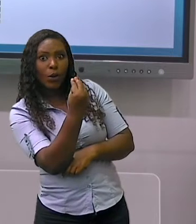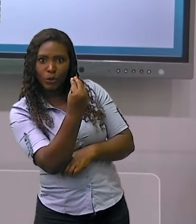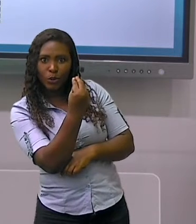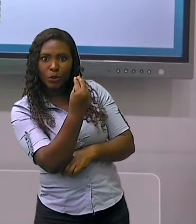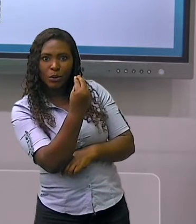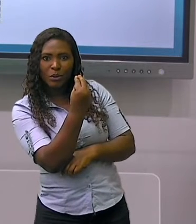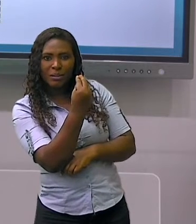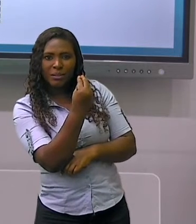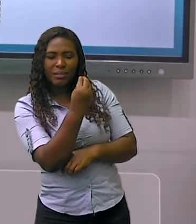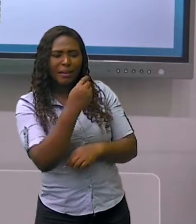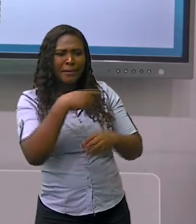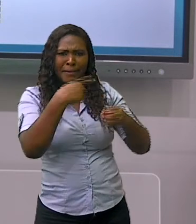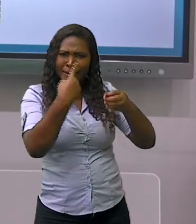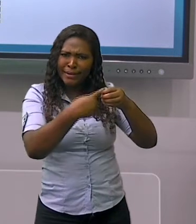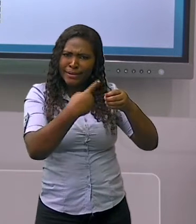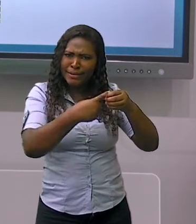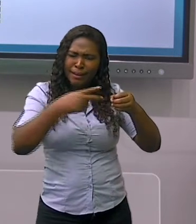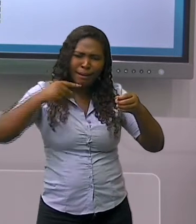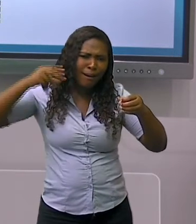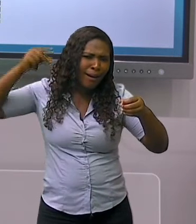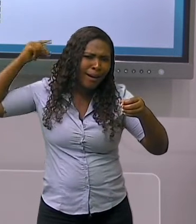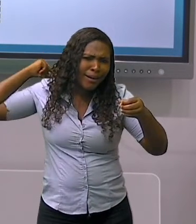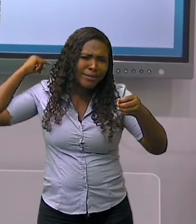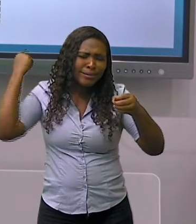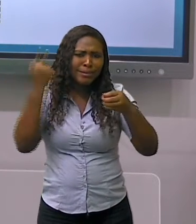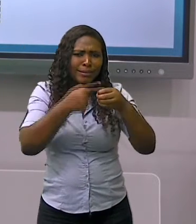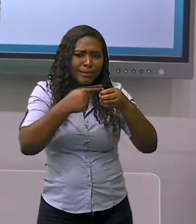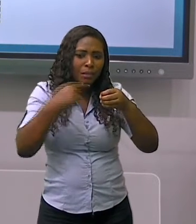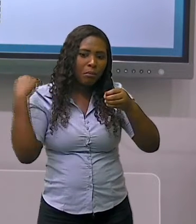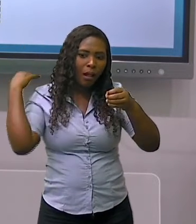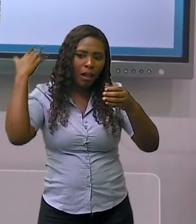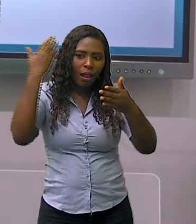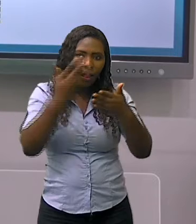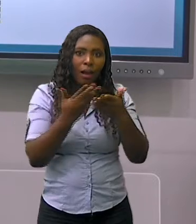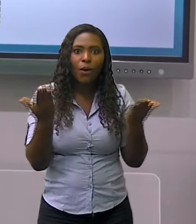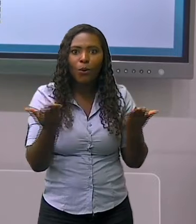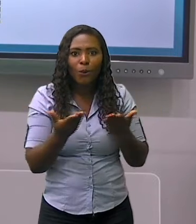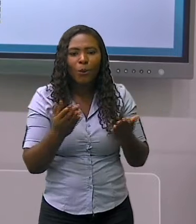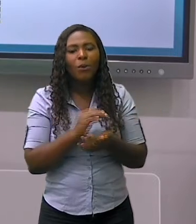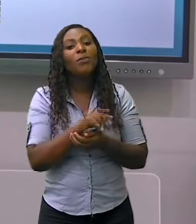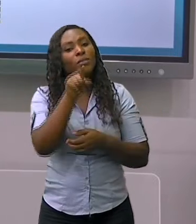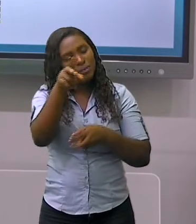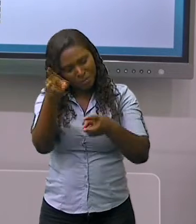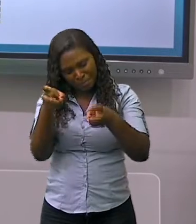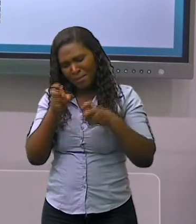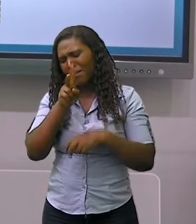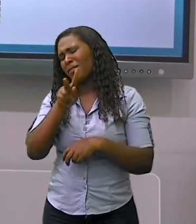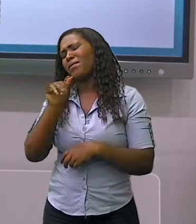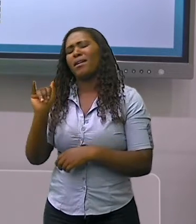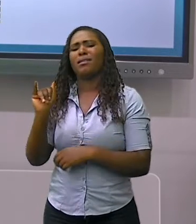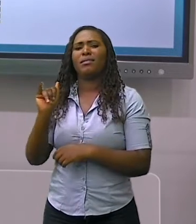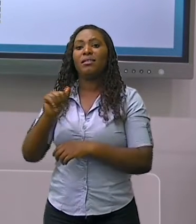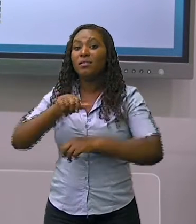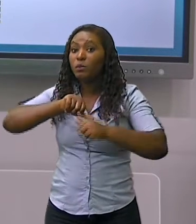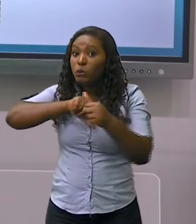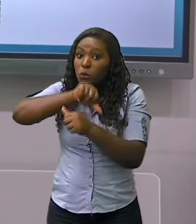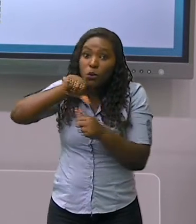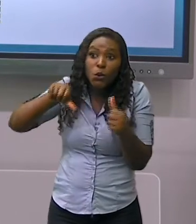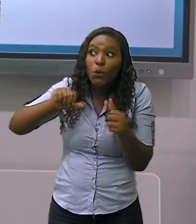e compare com a paisagem atual. Acredito que você irá observar várias mudanças